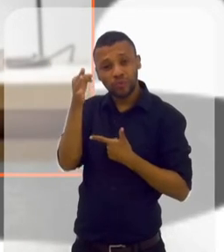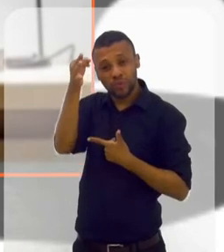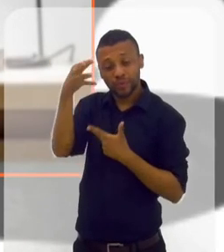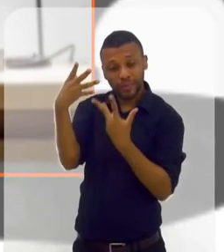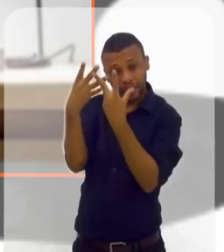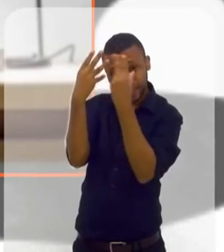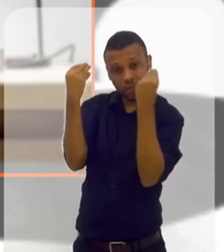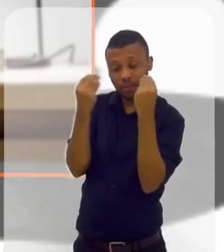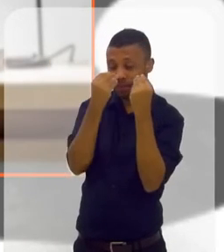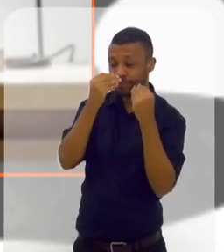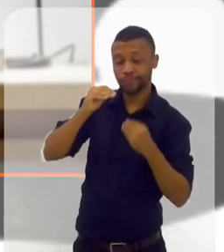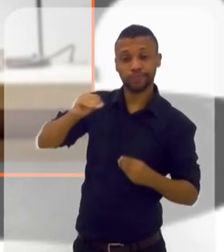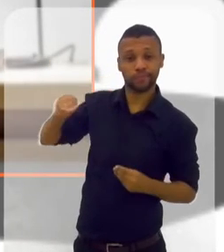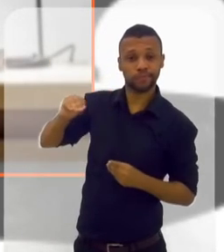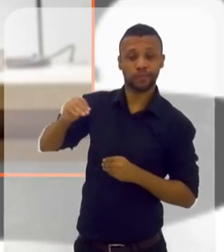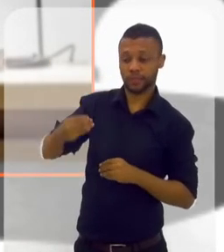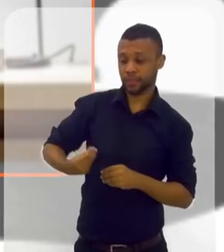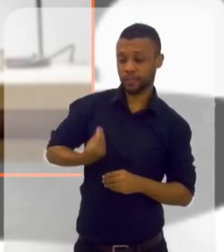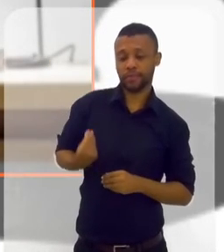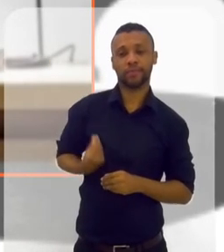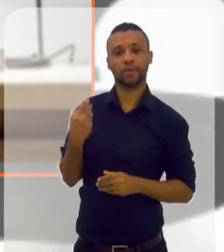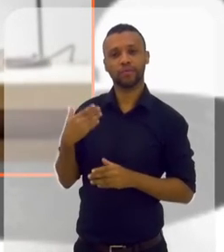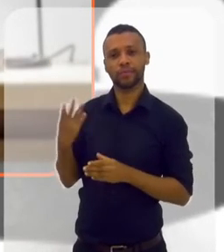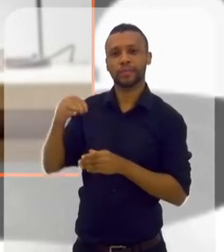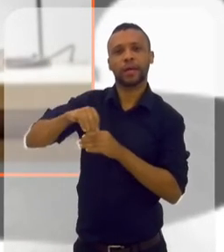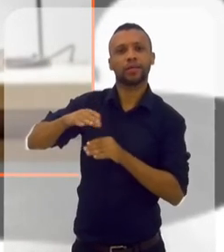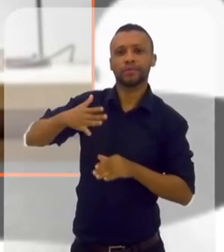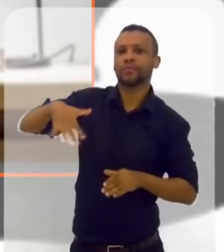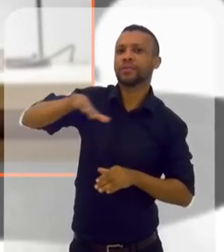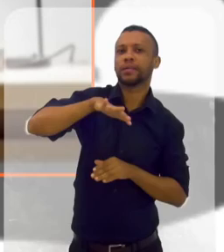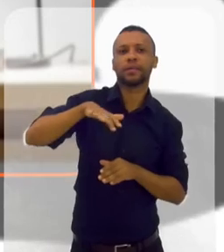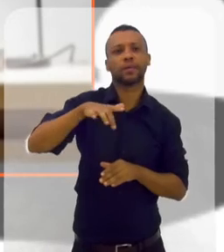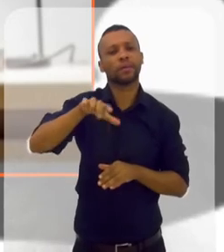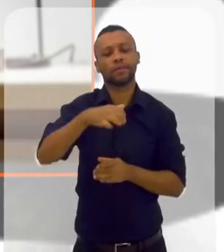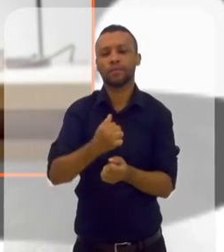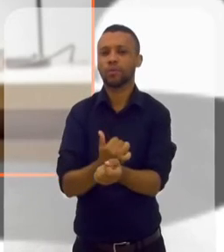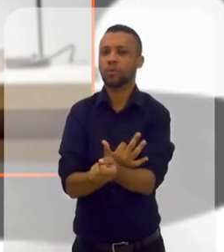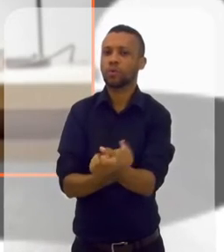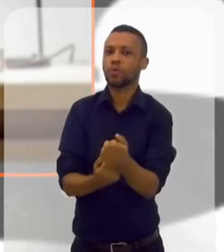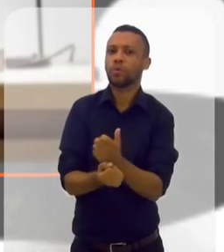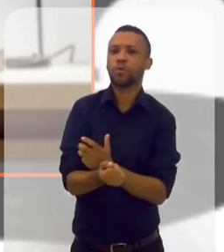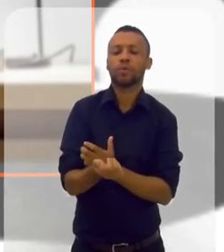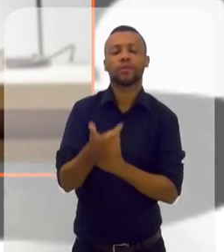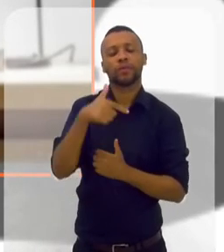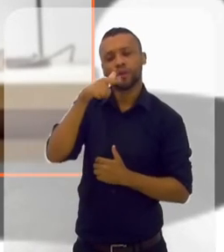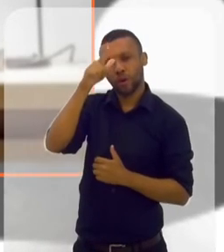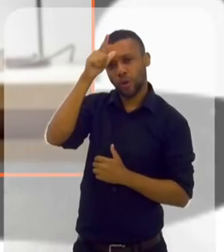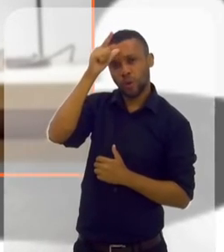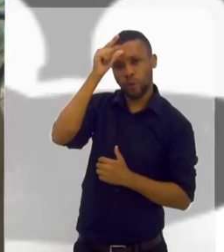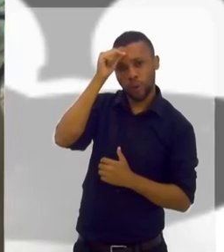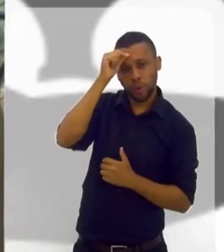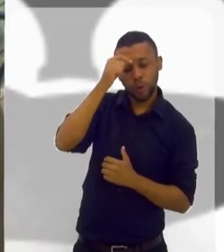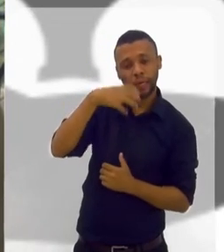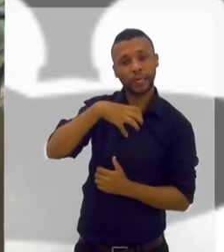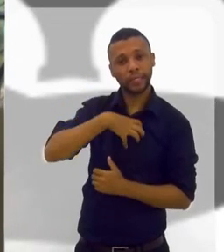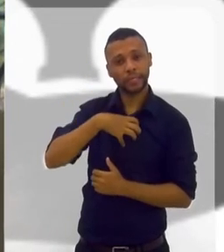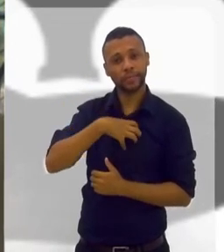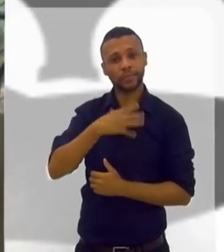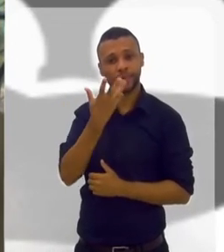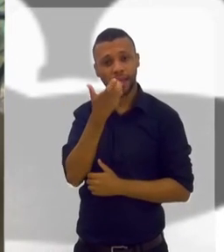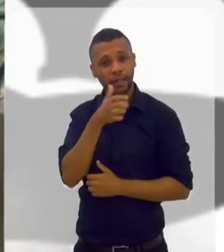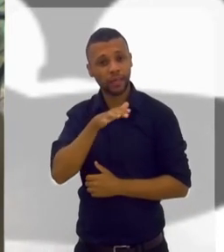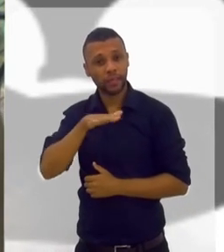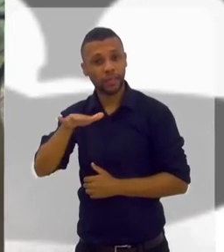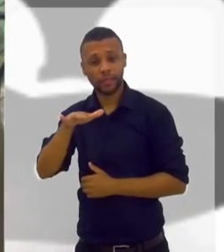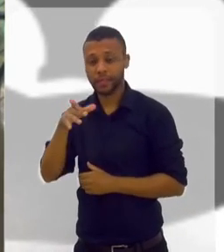esquecidos, reviveu aí dentro de você. E com todas essas emoções, eu quero que você vá deixando esse relaxamento embora. Sentindo essa